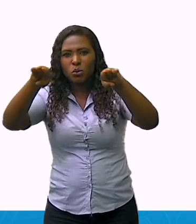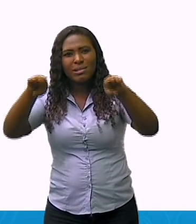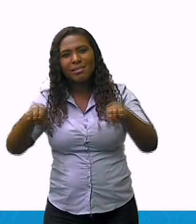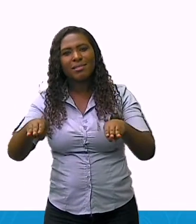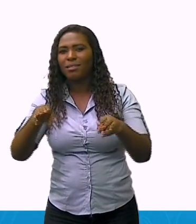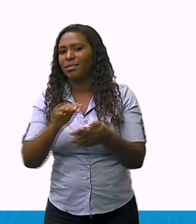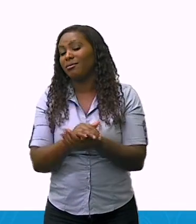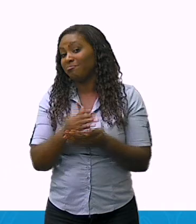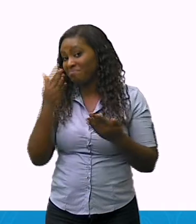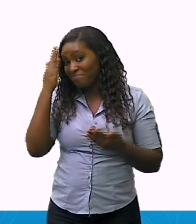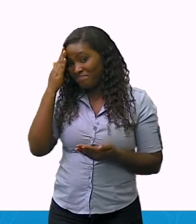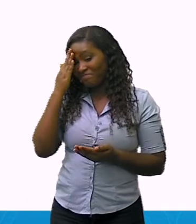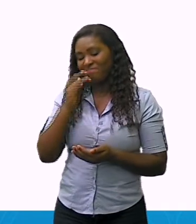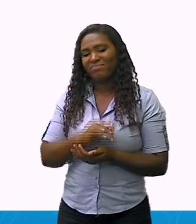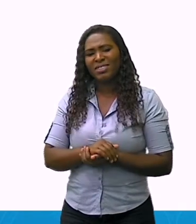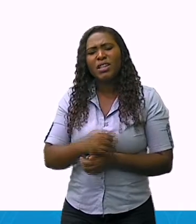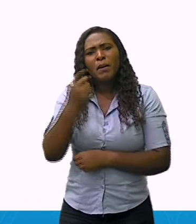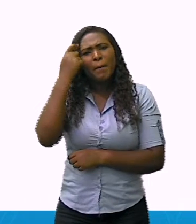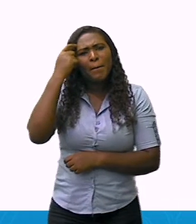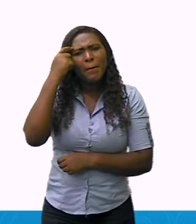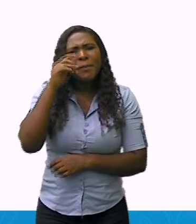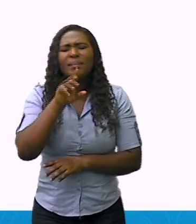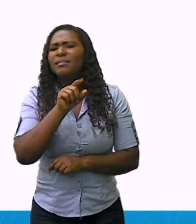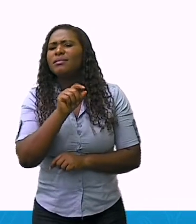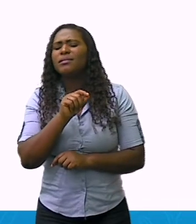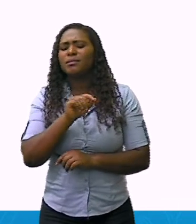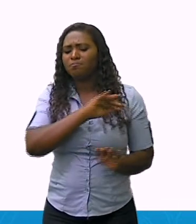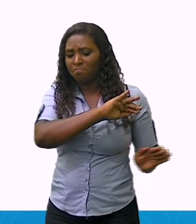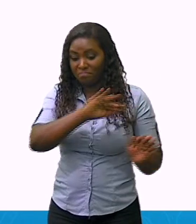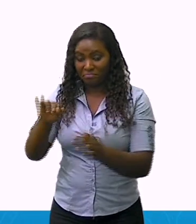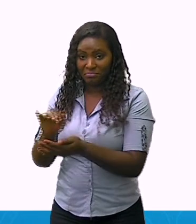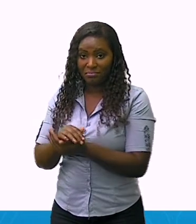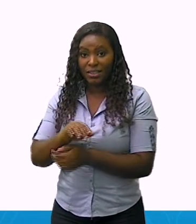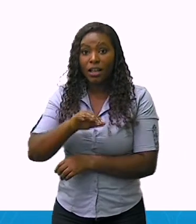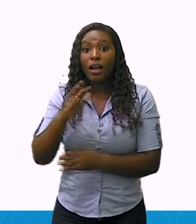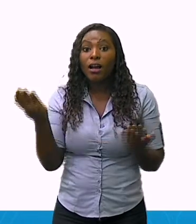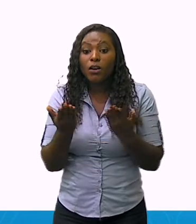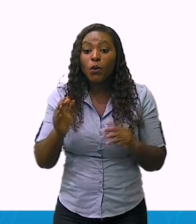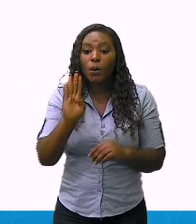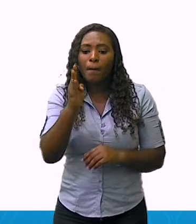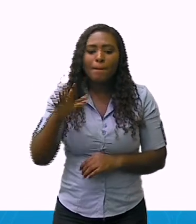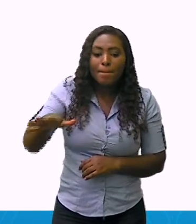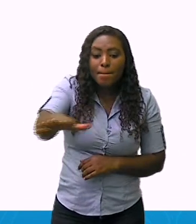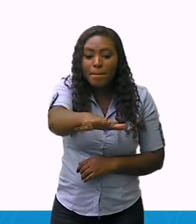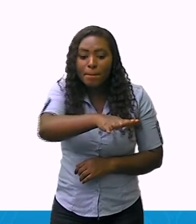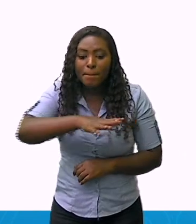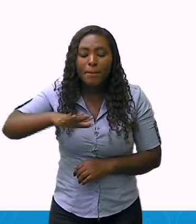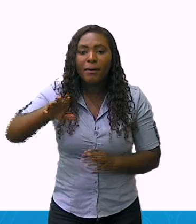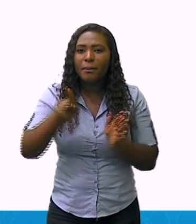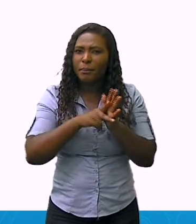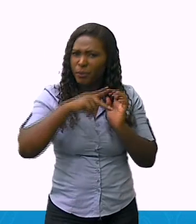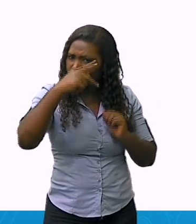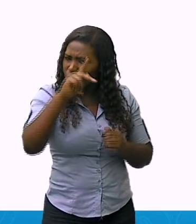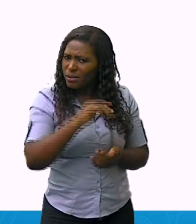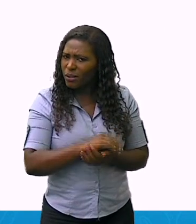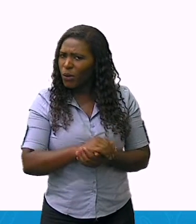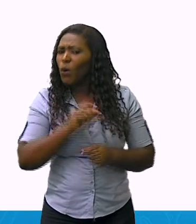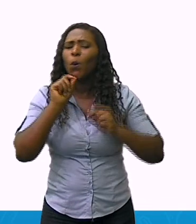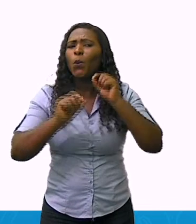marcas da paisagem cultural de Governador Valadares, que estão presentes neste lugar.